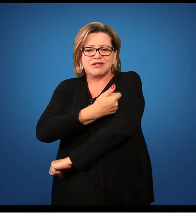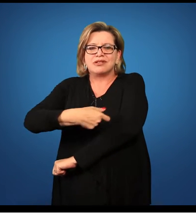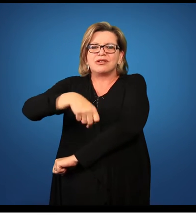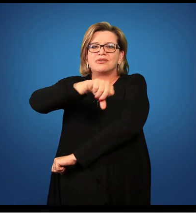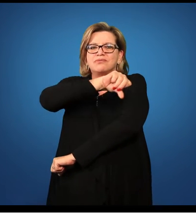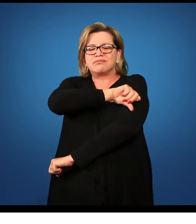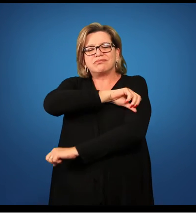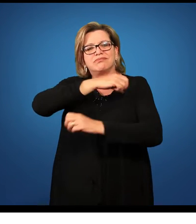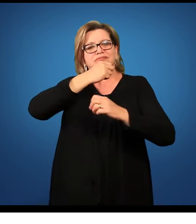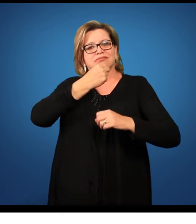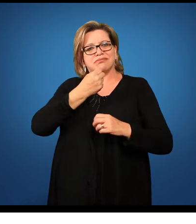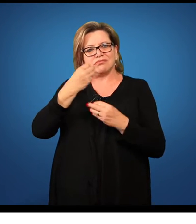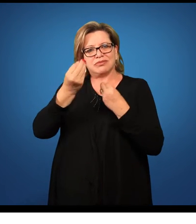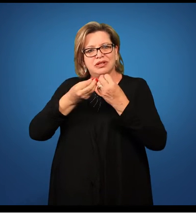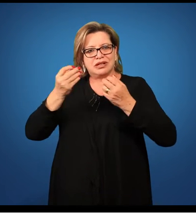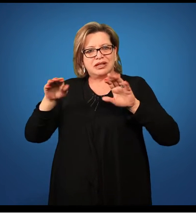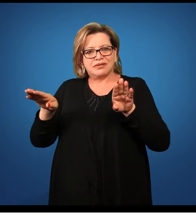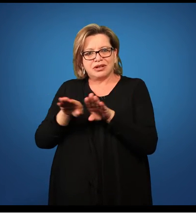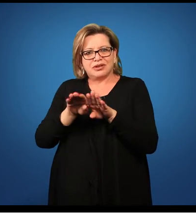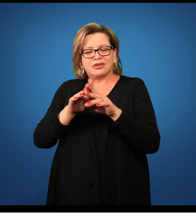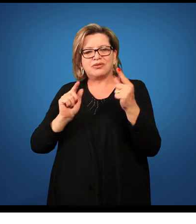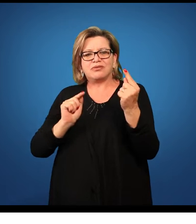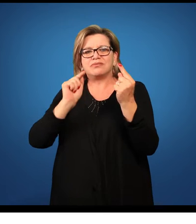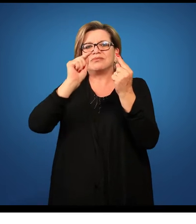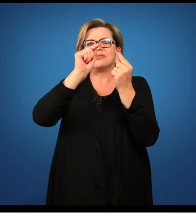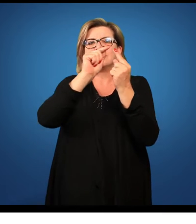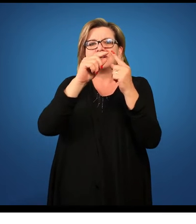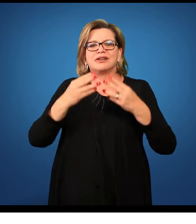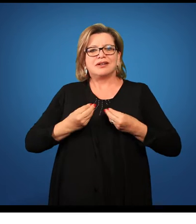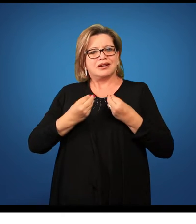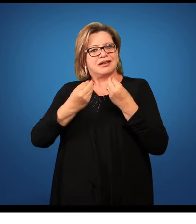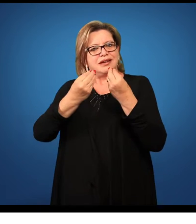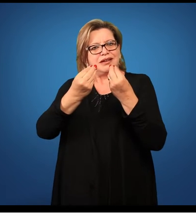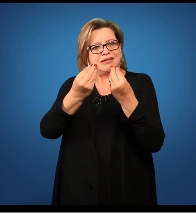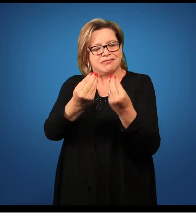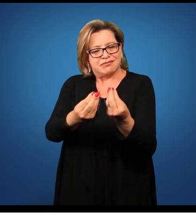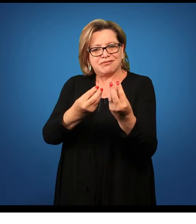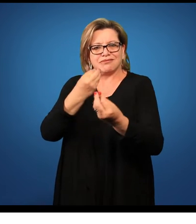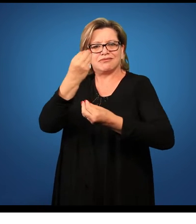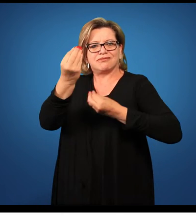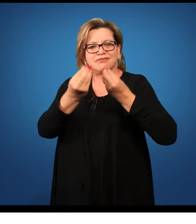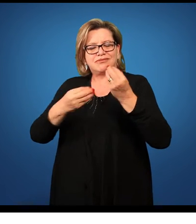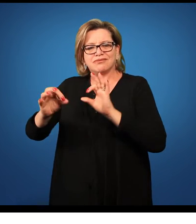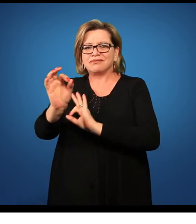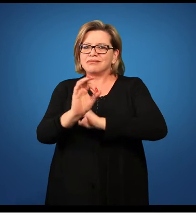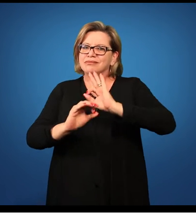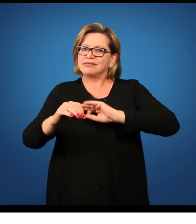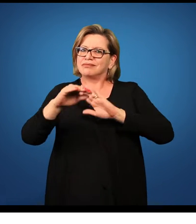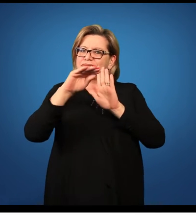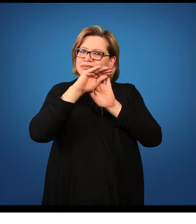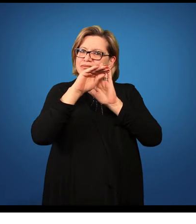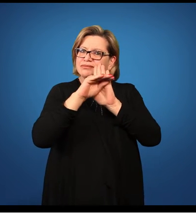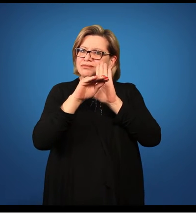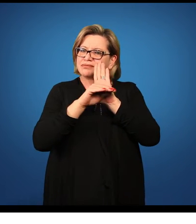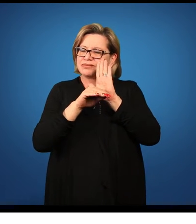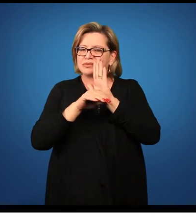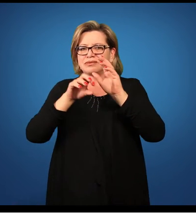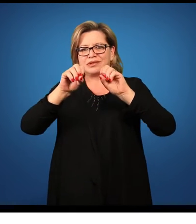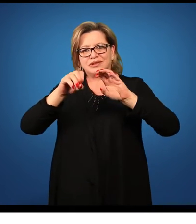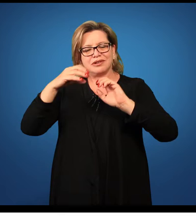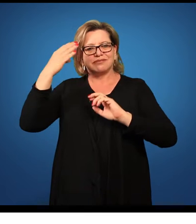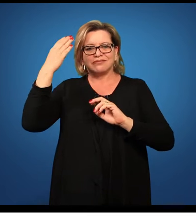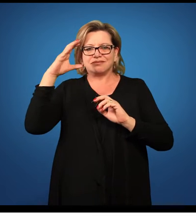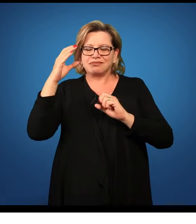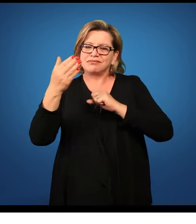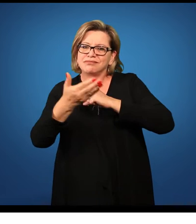Fornecer instruções sobre o planejamento e execução de aulas de Ciências no Ensino Fundamental. Então, vocês já devem